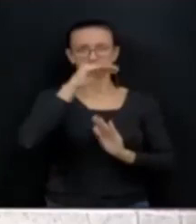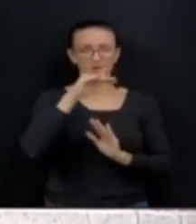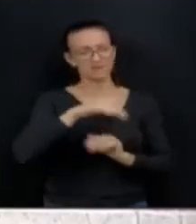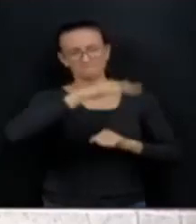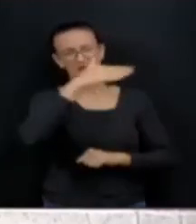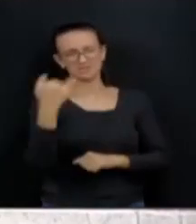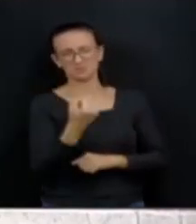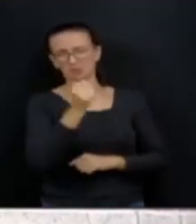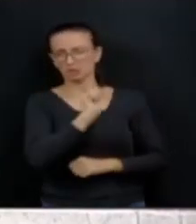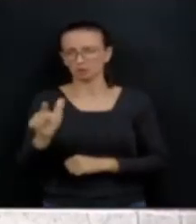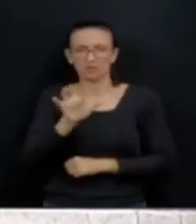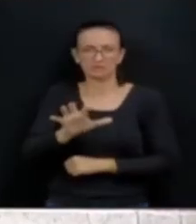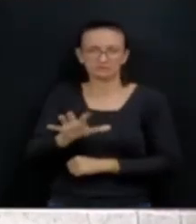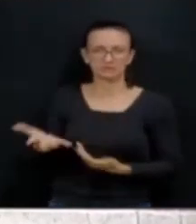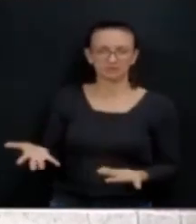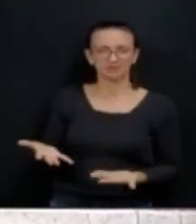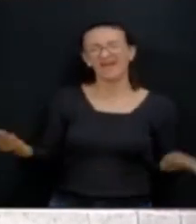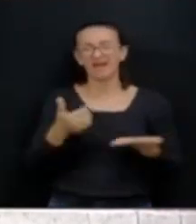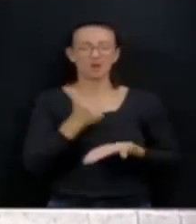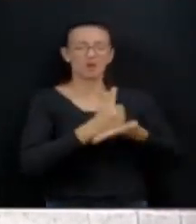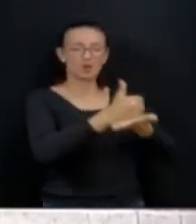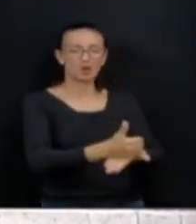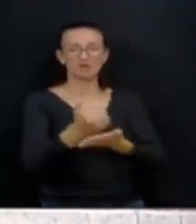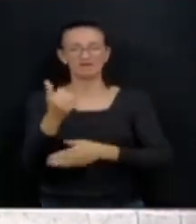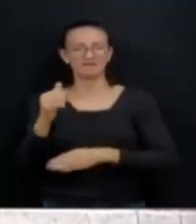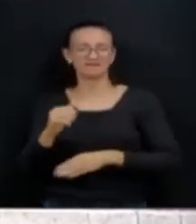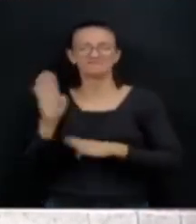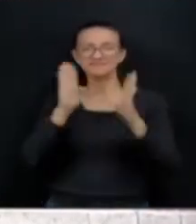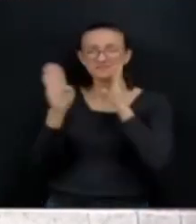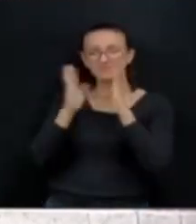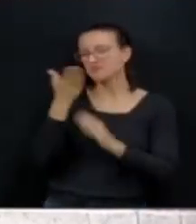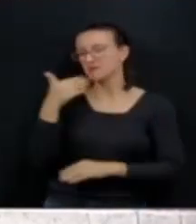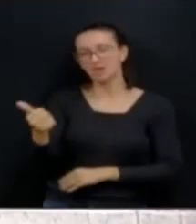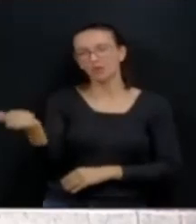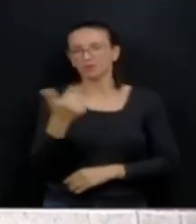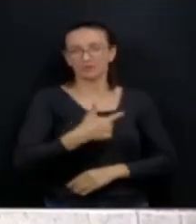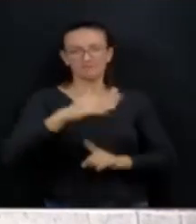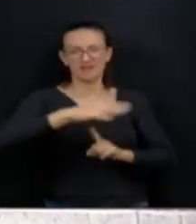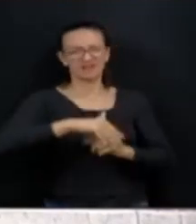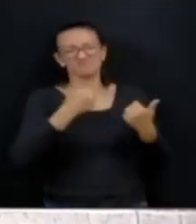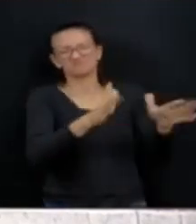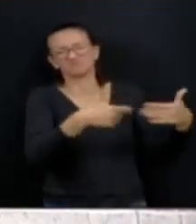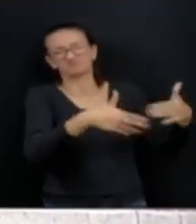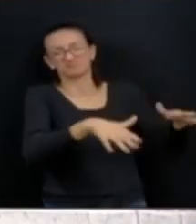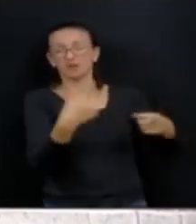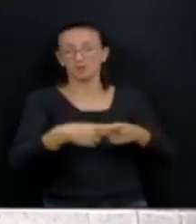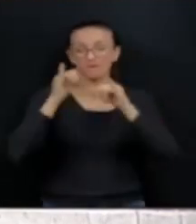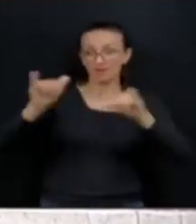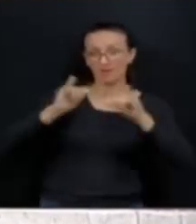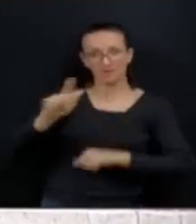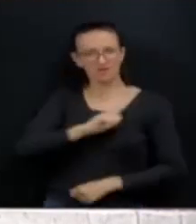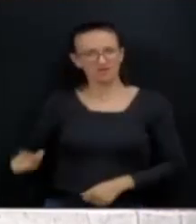discutir tema que dá like e compartilhamento no Facebook e deixa o Paraná para lá. Porque a nossa propaganda do governo vai